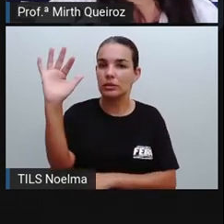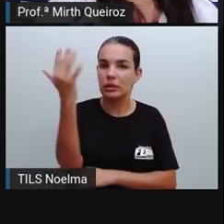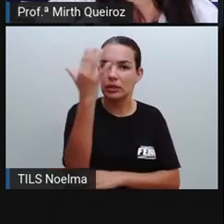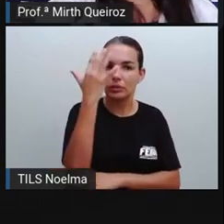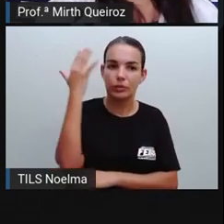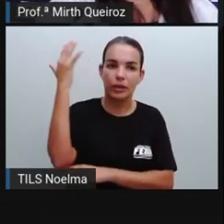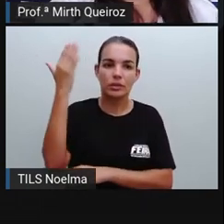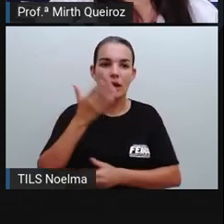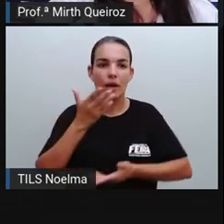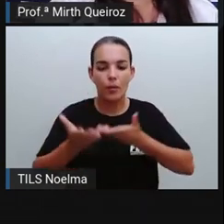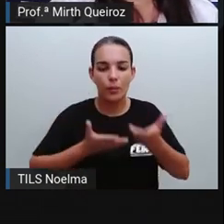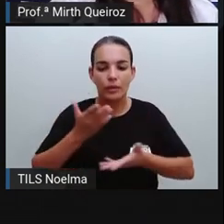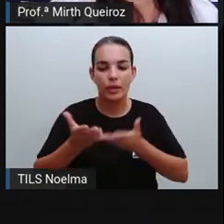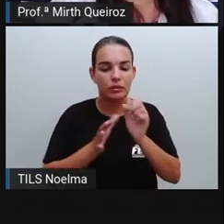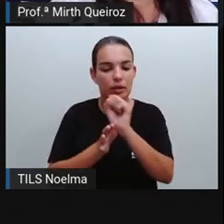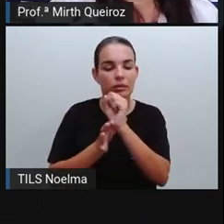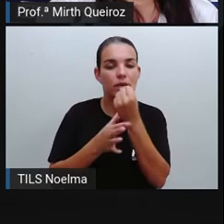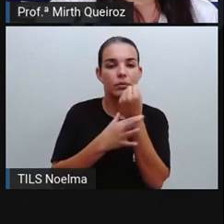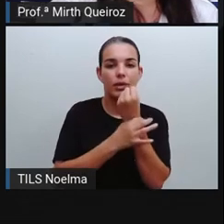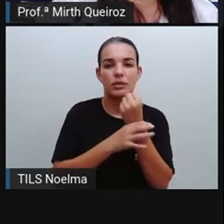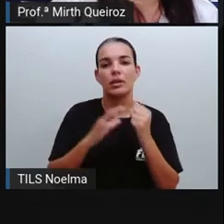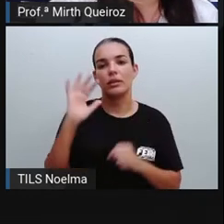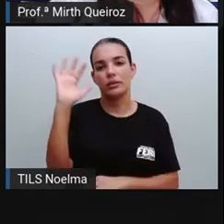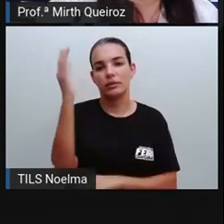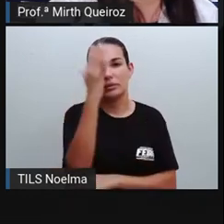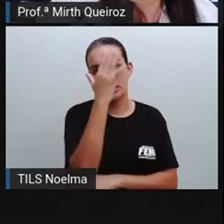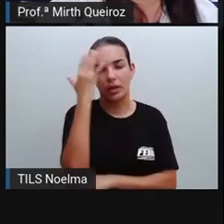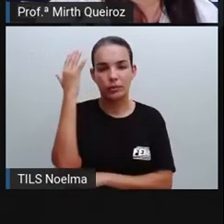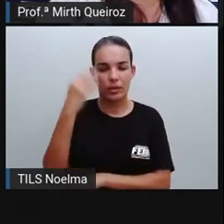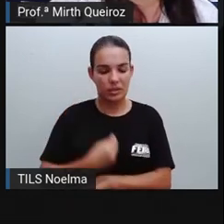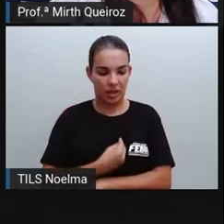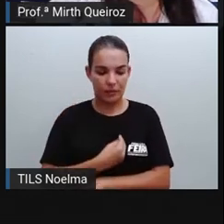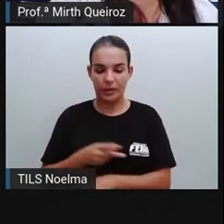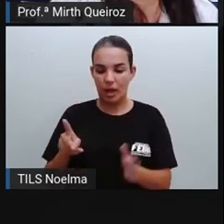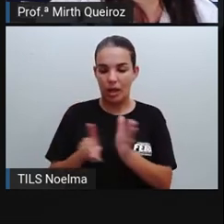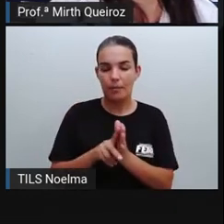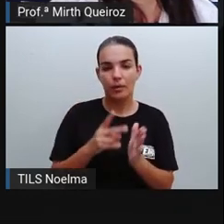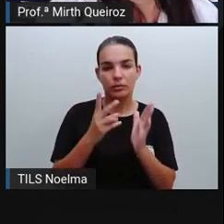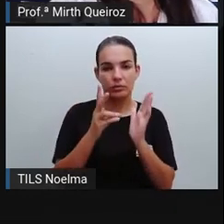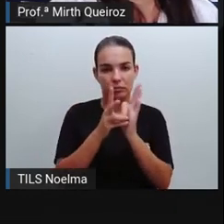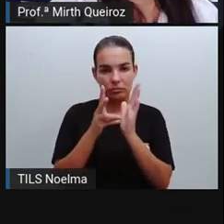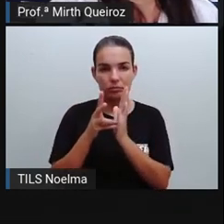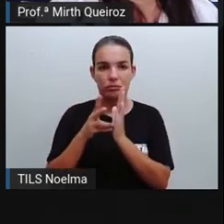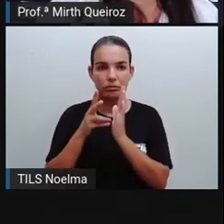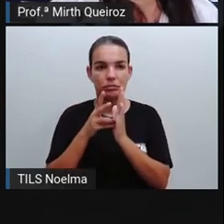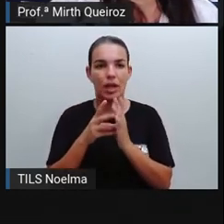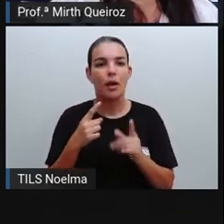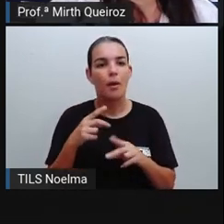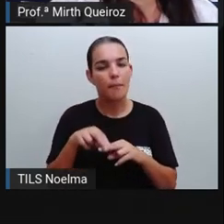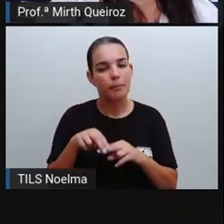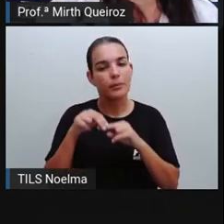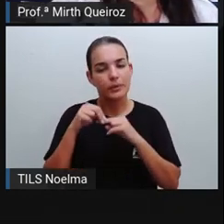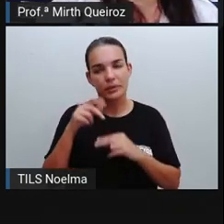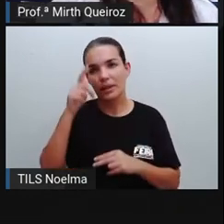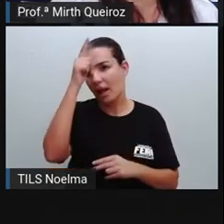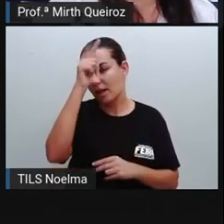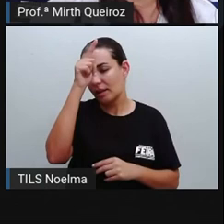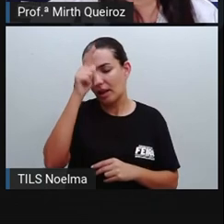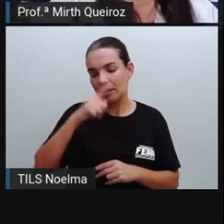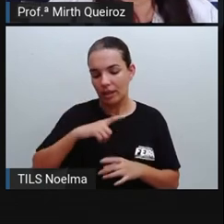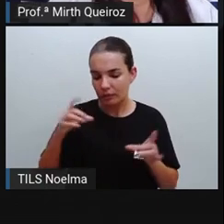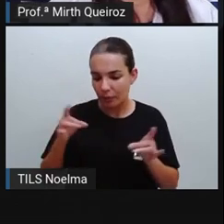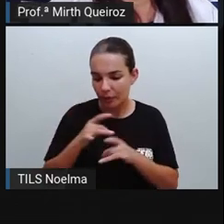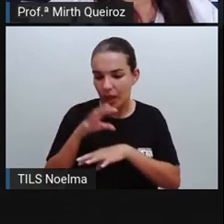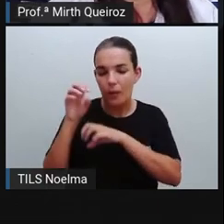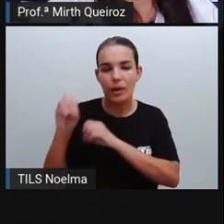e que importância essa natureza tem para a vida deles, né? Por isso que as lendas, elas sempre terminam com algum tipo de